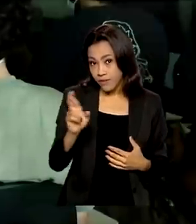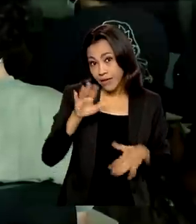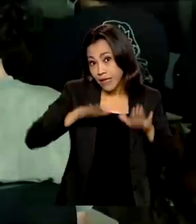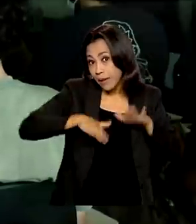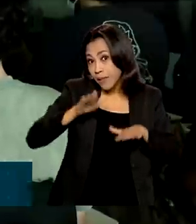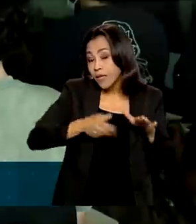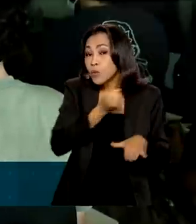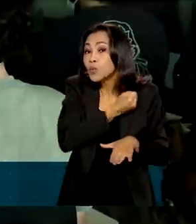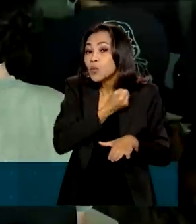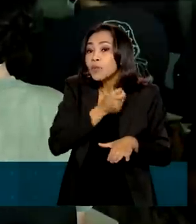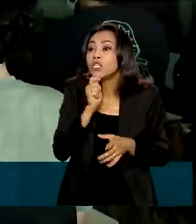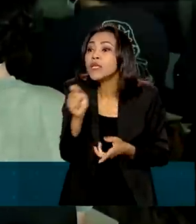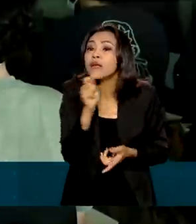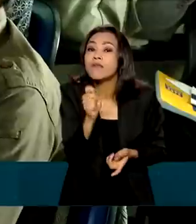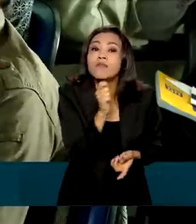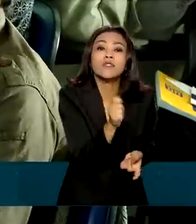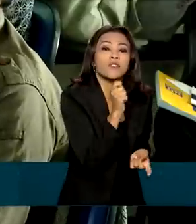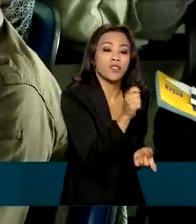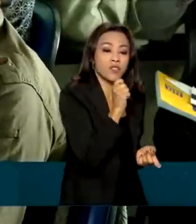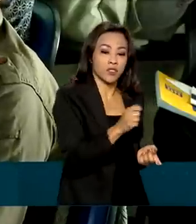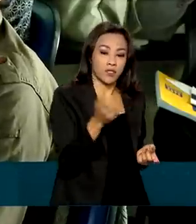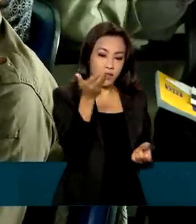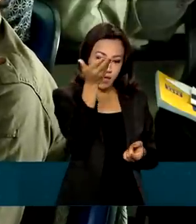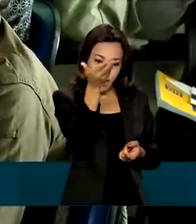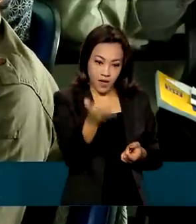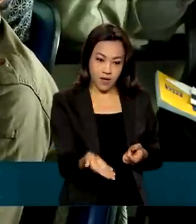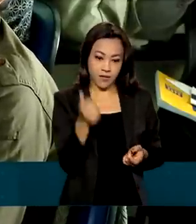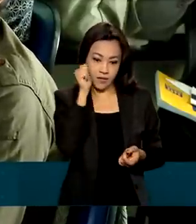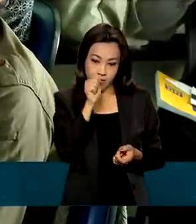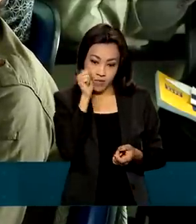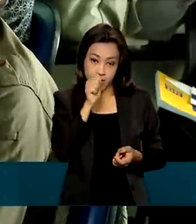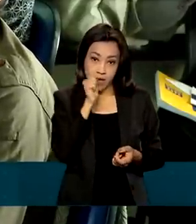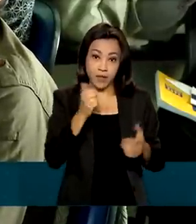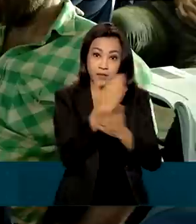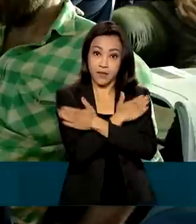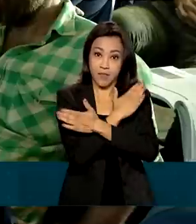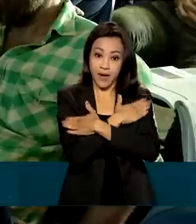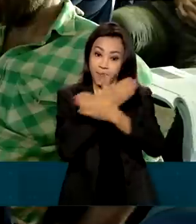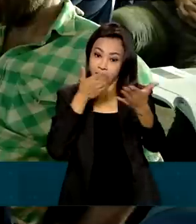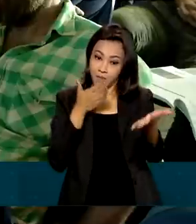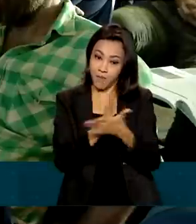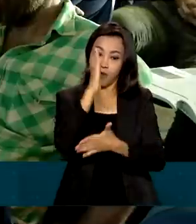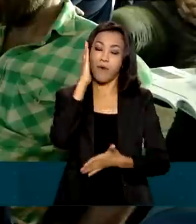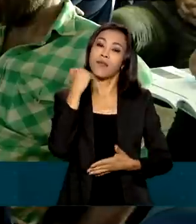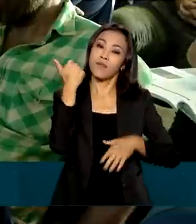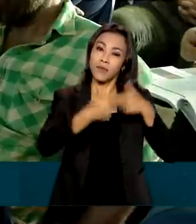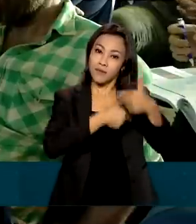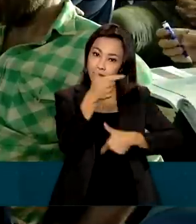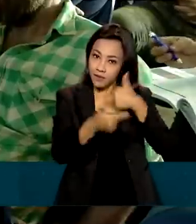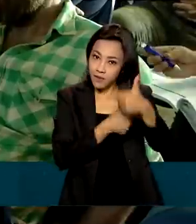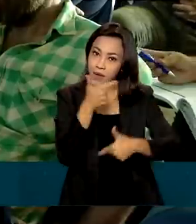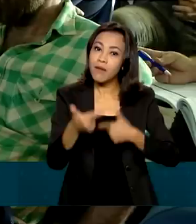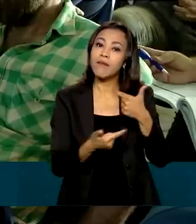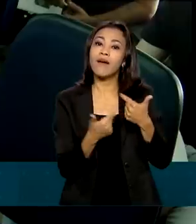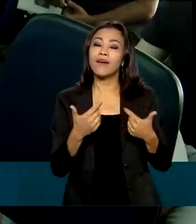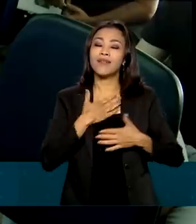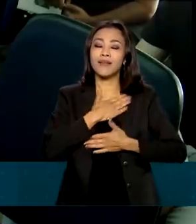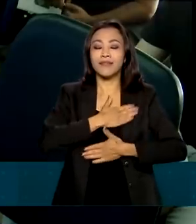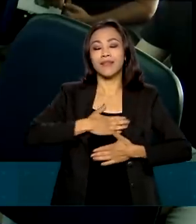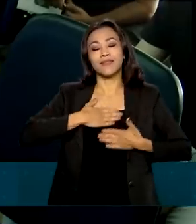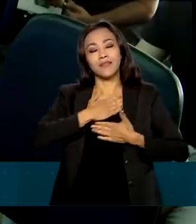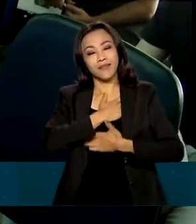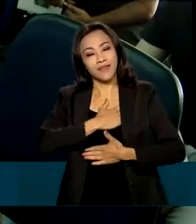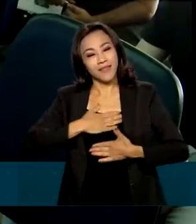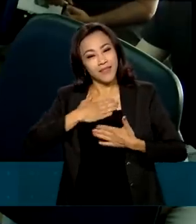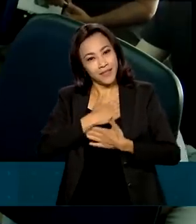de entrevistas realizadas. Cláudia, que está desempregada, foi aprovada no concurso para trabalhar no Censo e está satisfeita